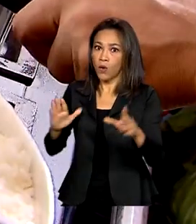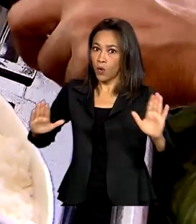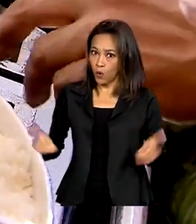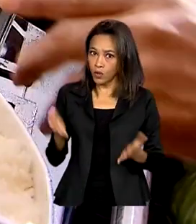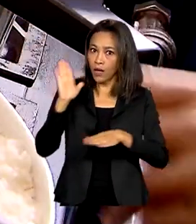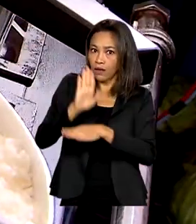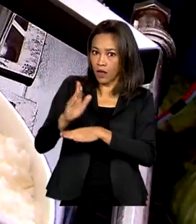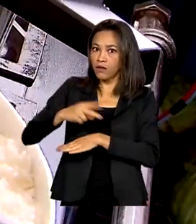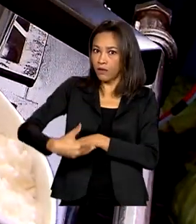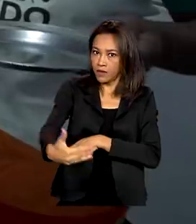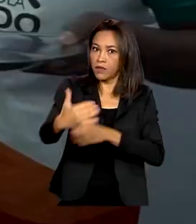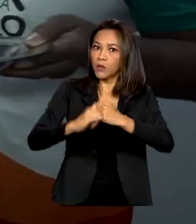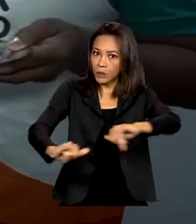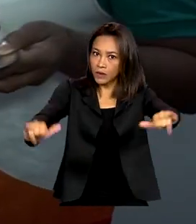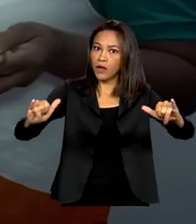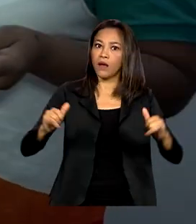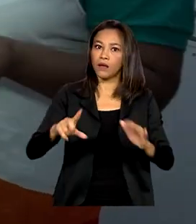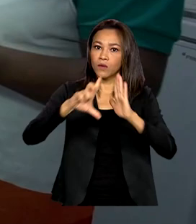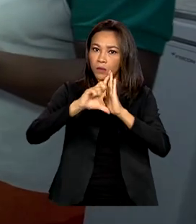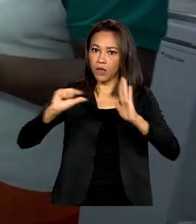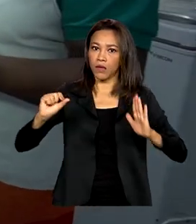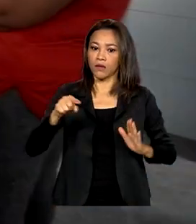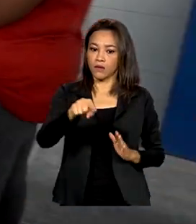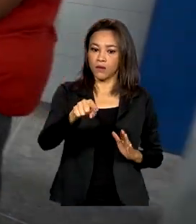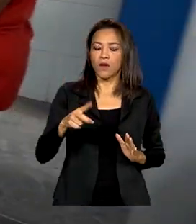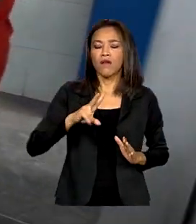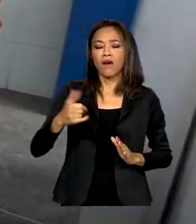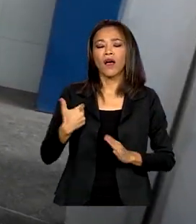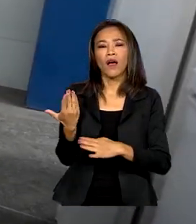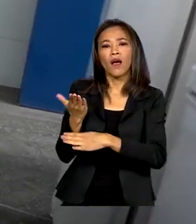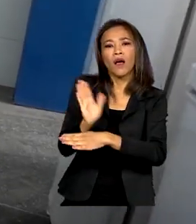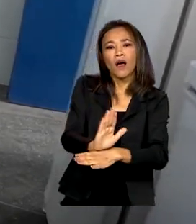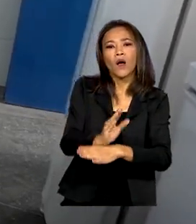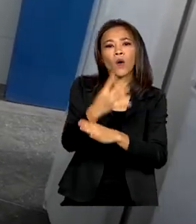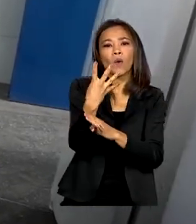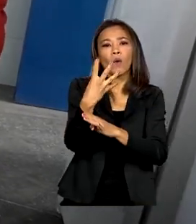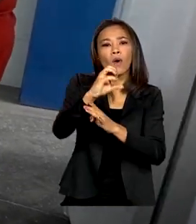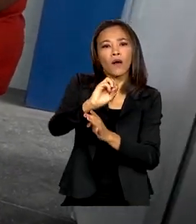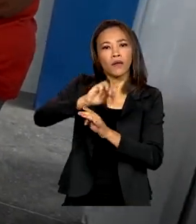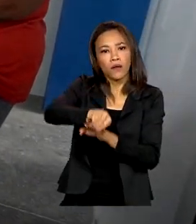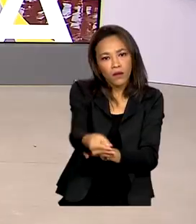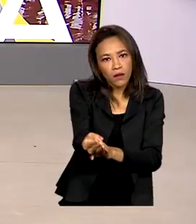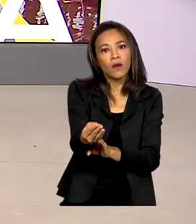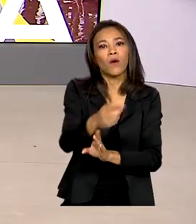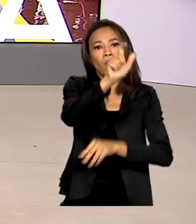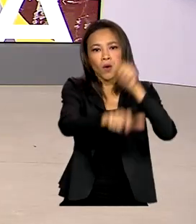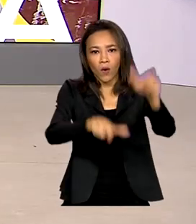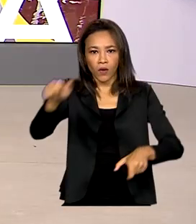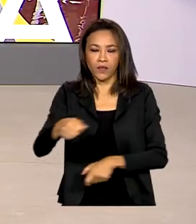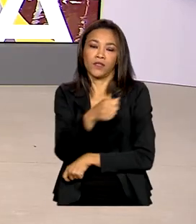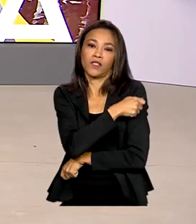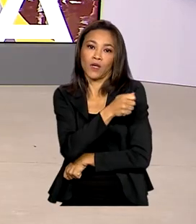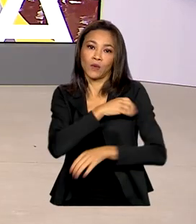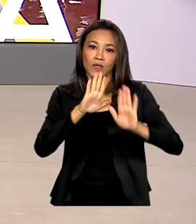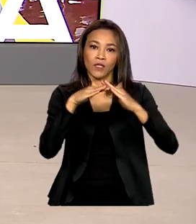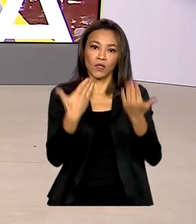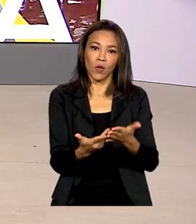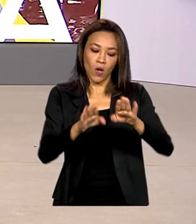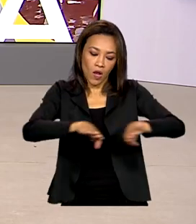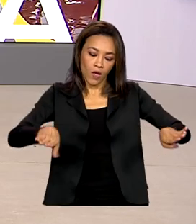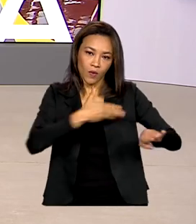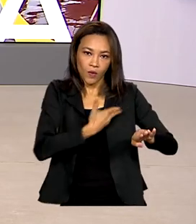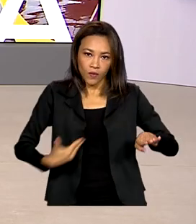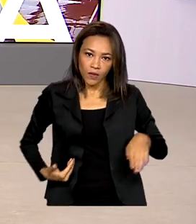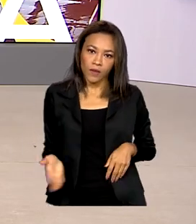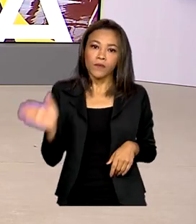tarde no Palácio do Planalto. A medida vai beneficiar cerca de 40 milhões de alunos da rede pública de educação. Também hoje,